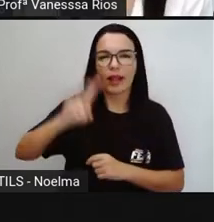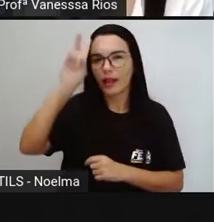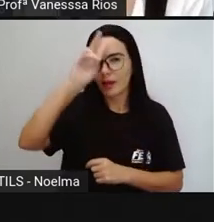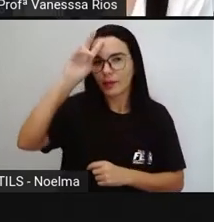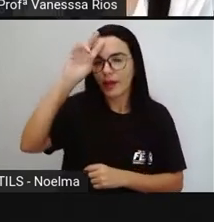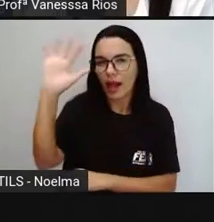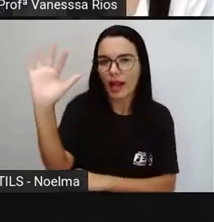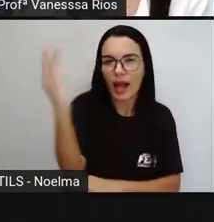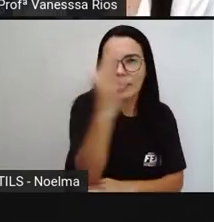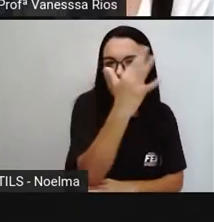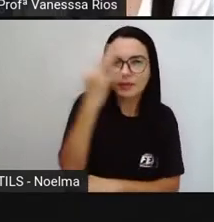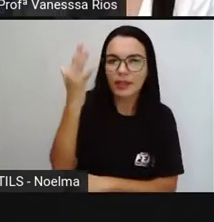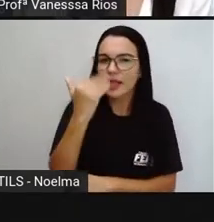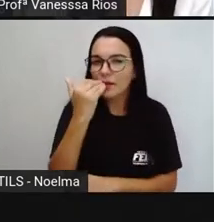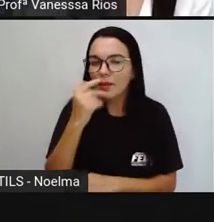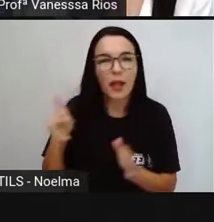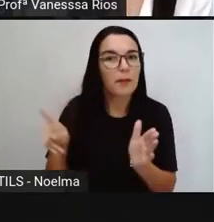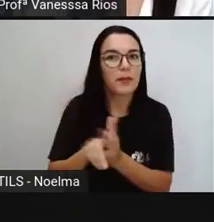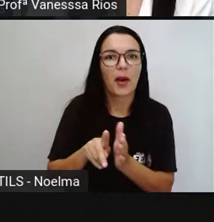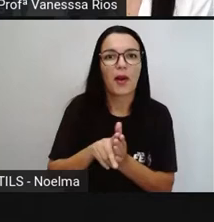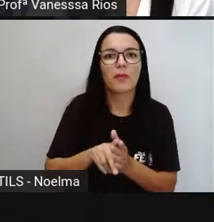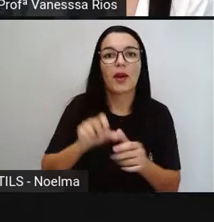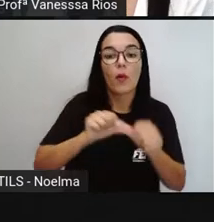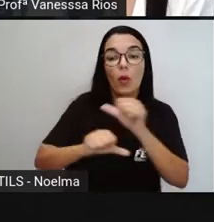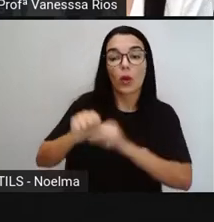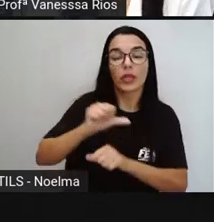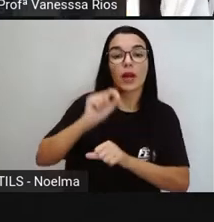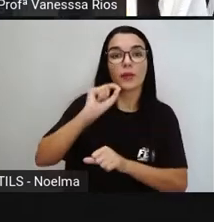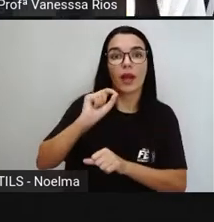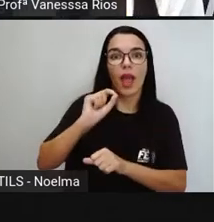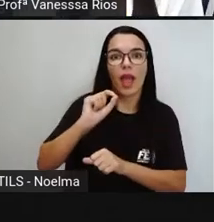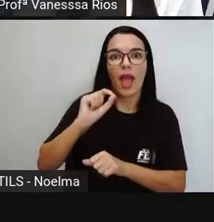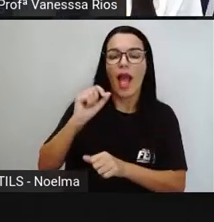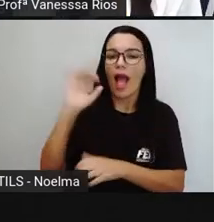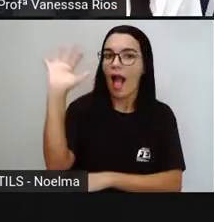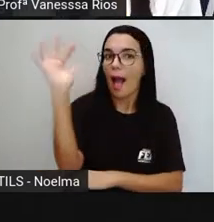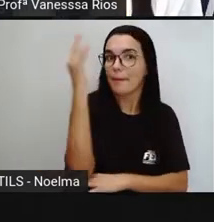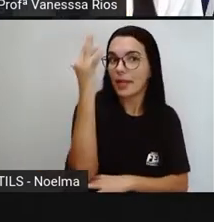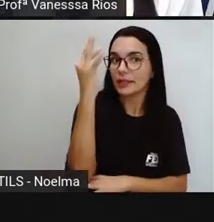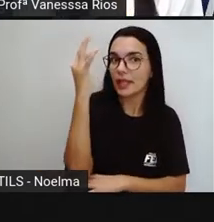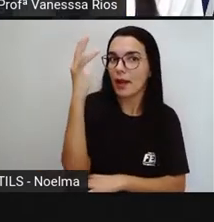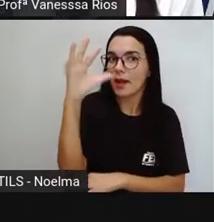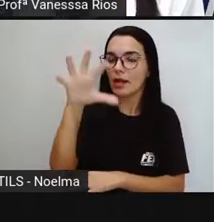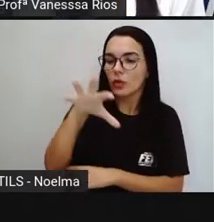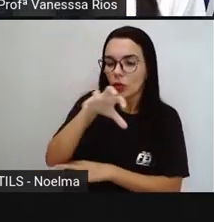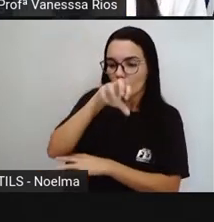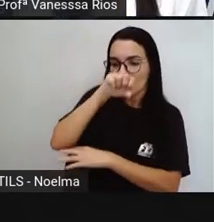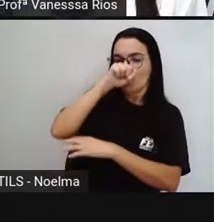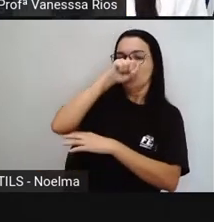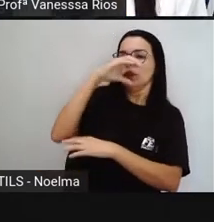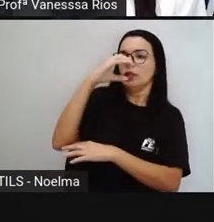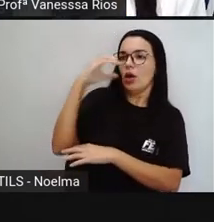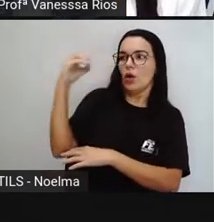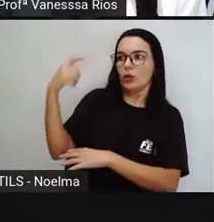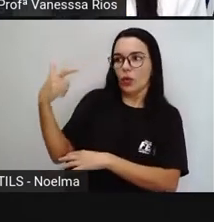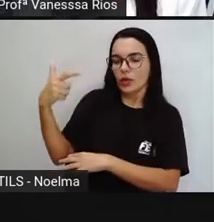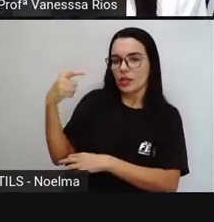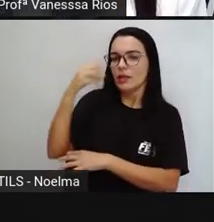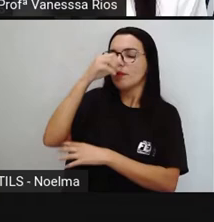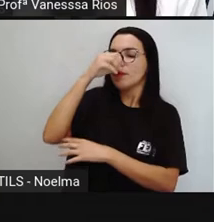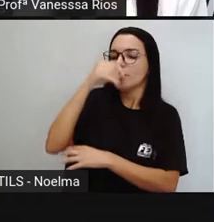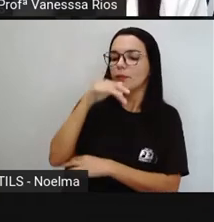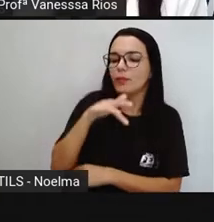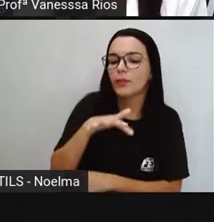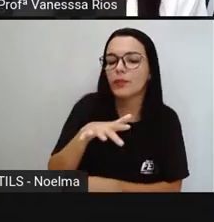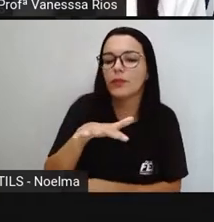As plantas fazem o contrário, não é? Elas absorvem gás carbônico e liberam gás oxigênio.